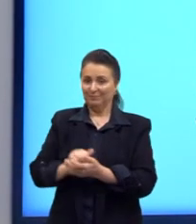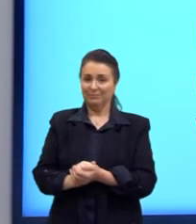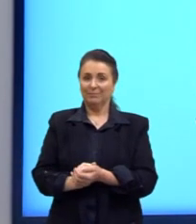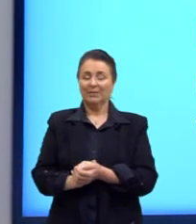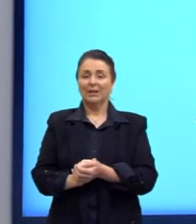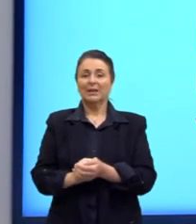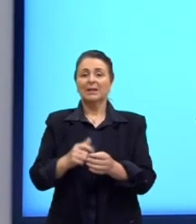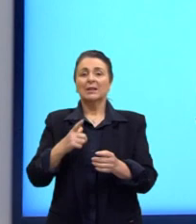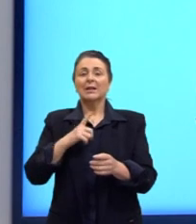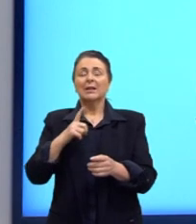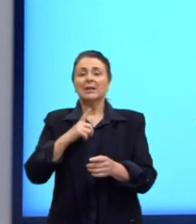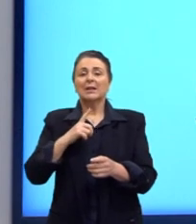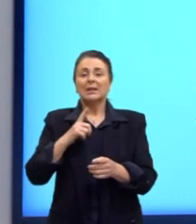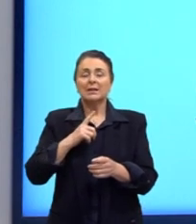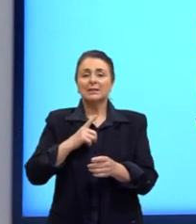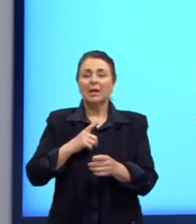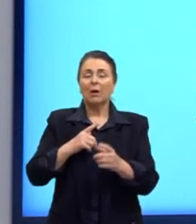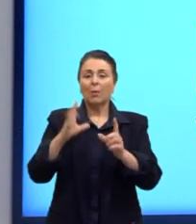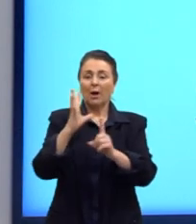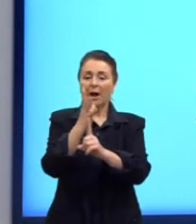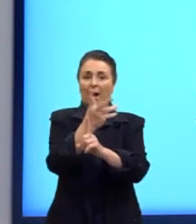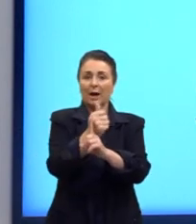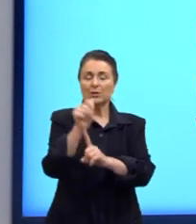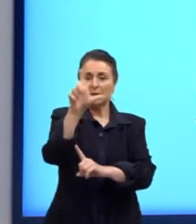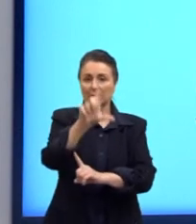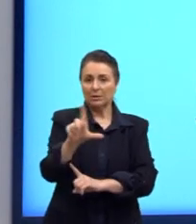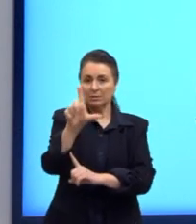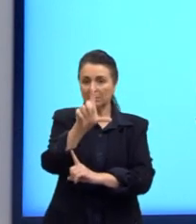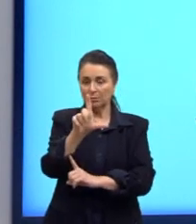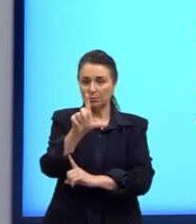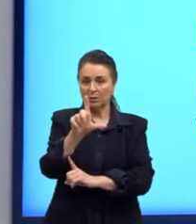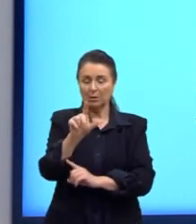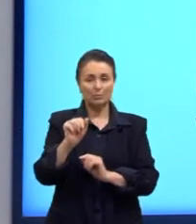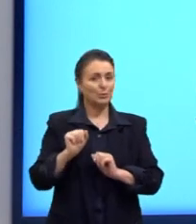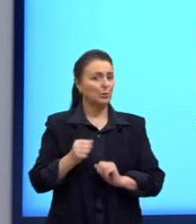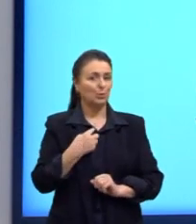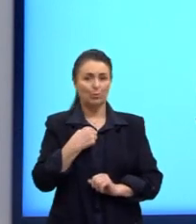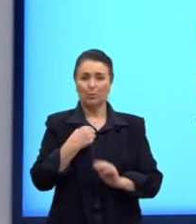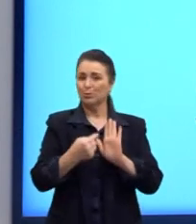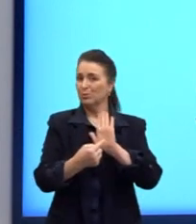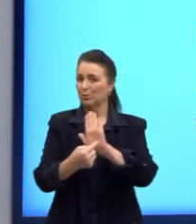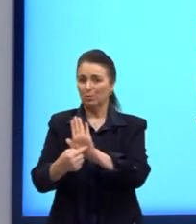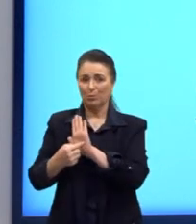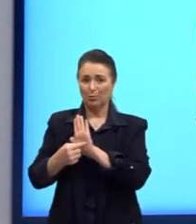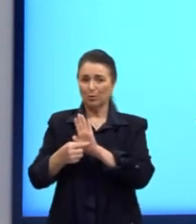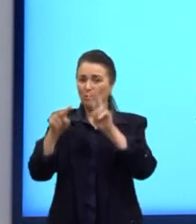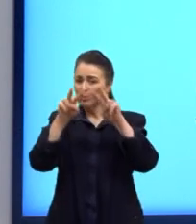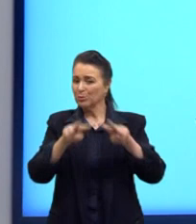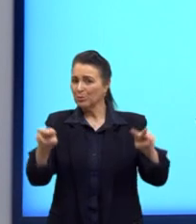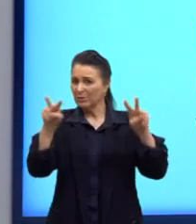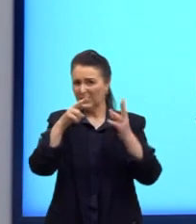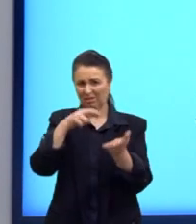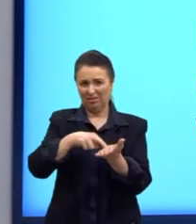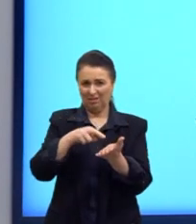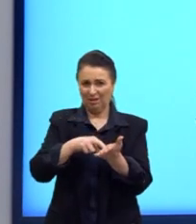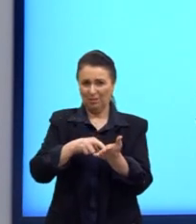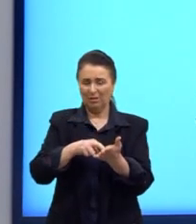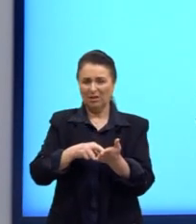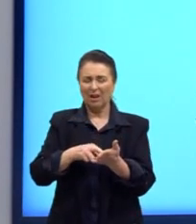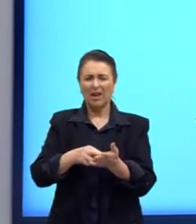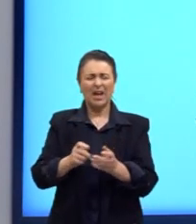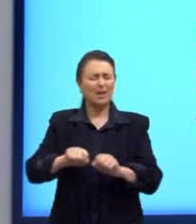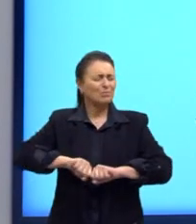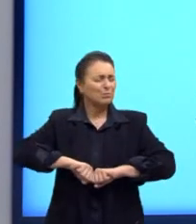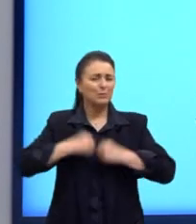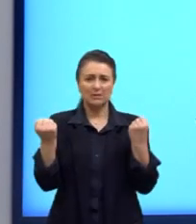de acordo com o simbolismo, a arte e a literatura não podem ser retratadas apenas sobre o ponto de vista da realidade. Para eles é impossível,